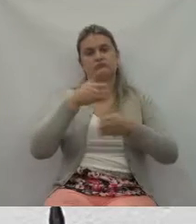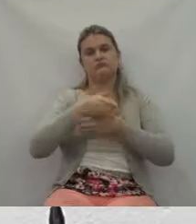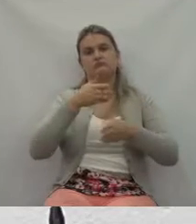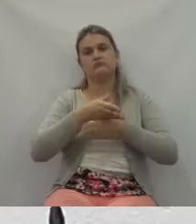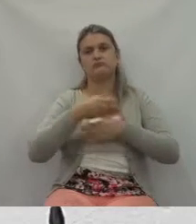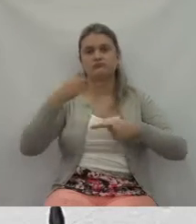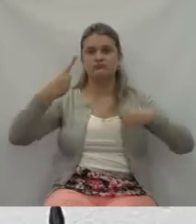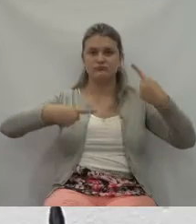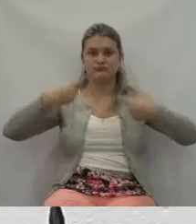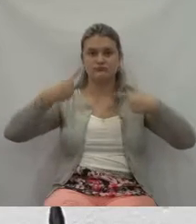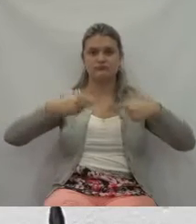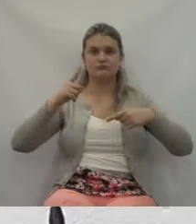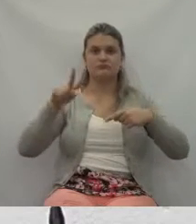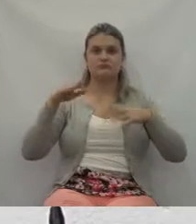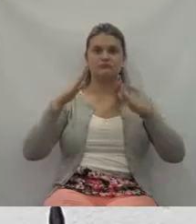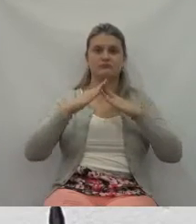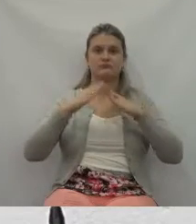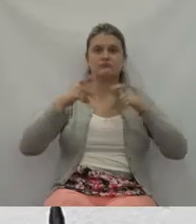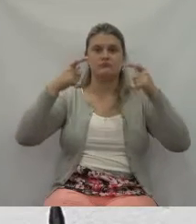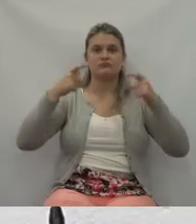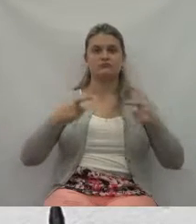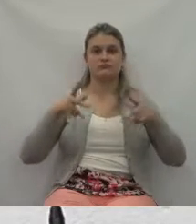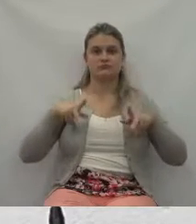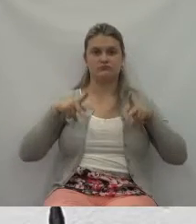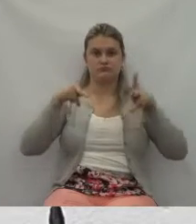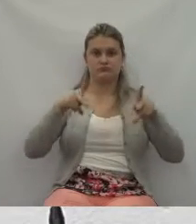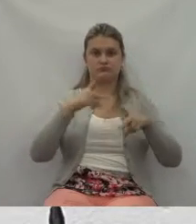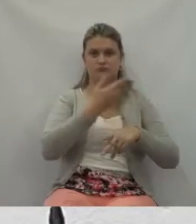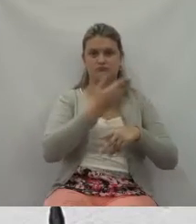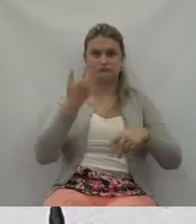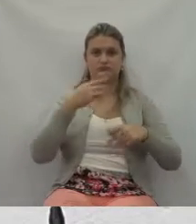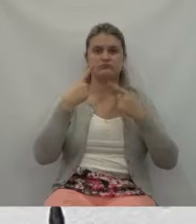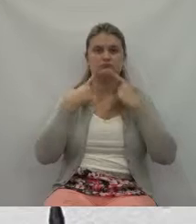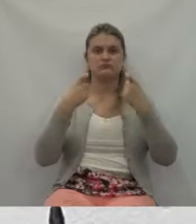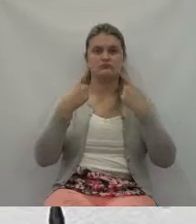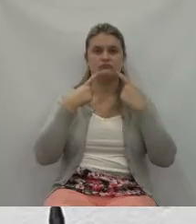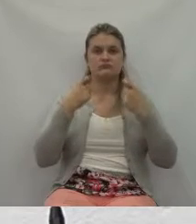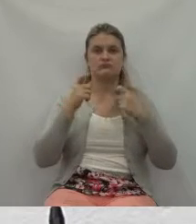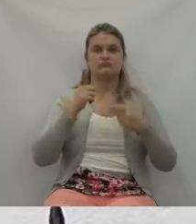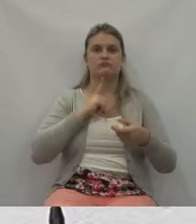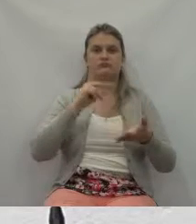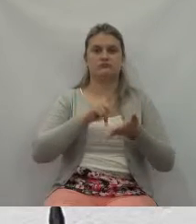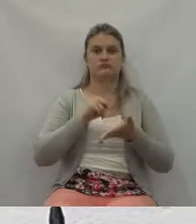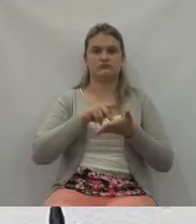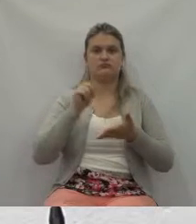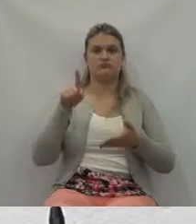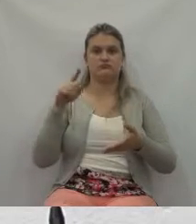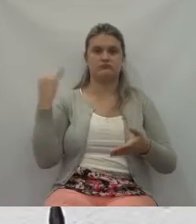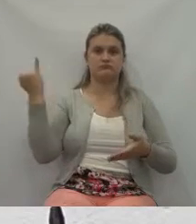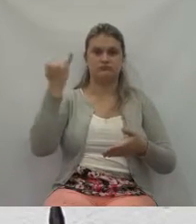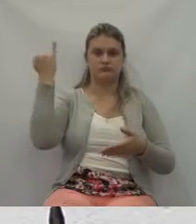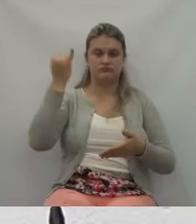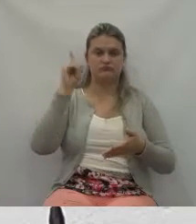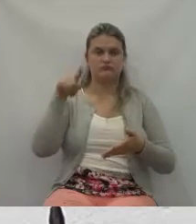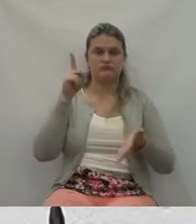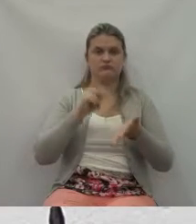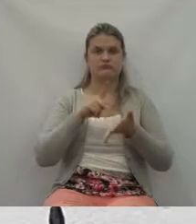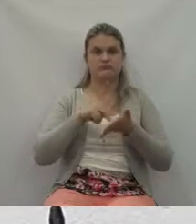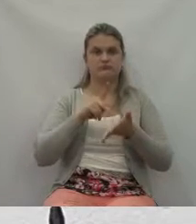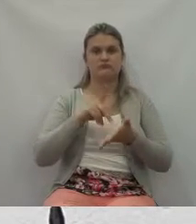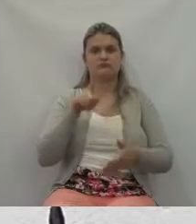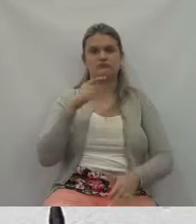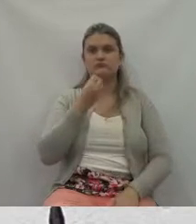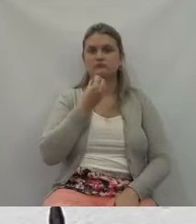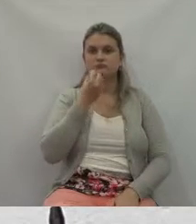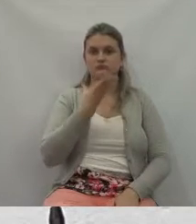onde o povo vem apresentar as suas indicações, que é legítimo, é importante, é verdadeiro, é bom que isso ocorra. É a